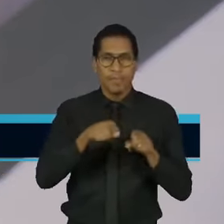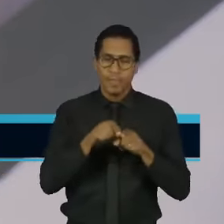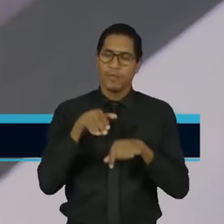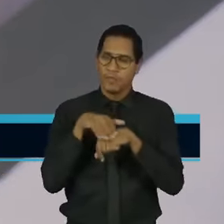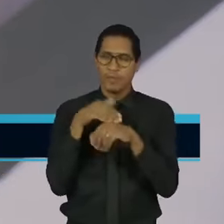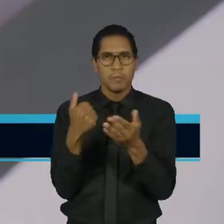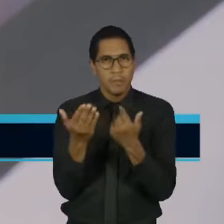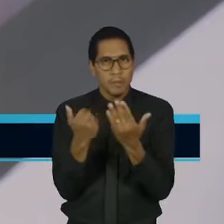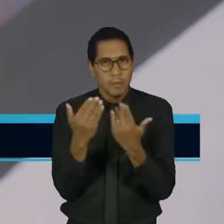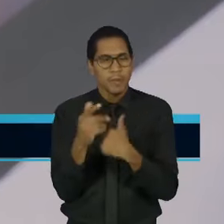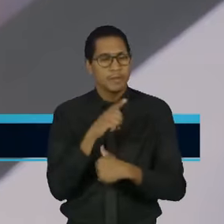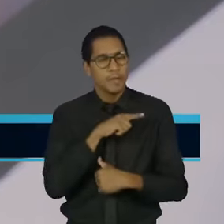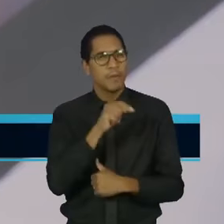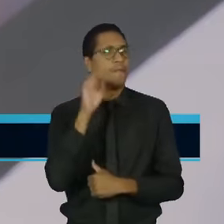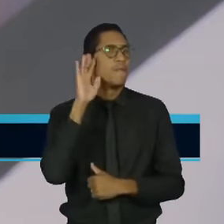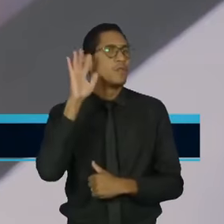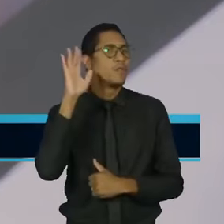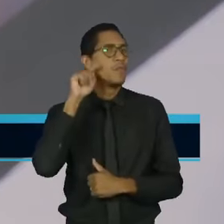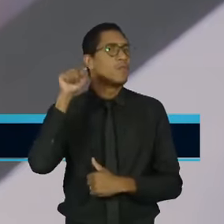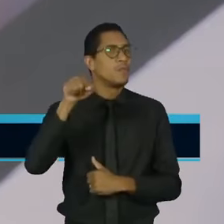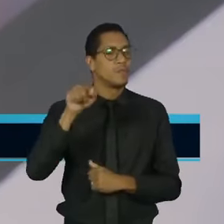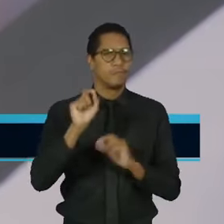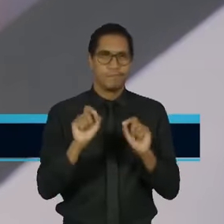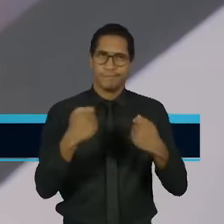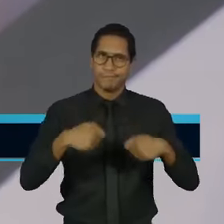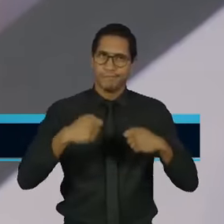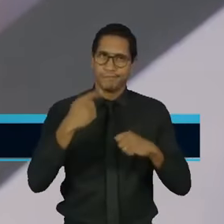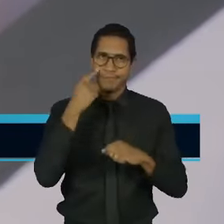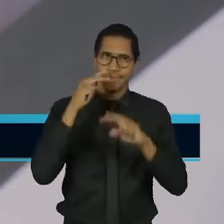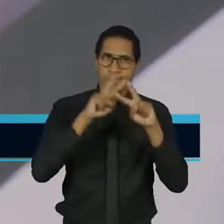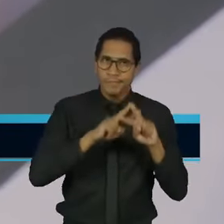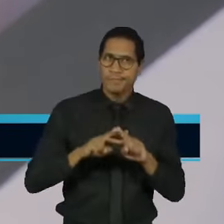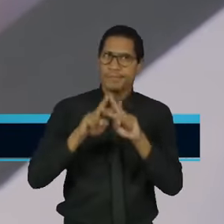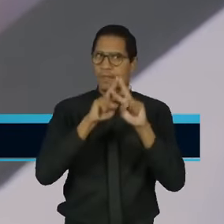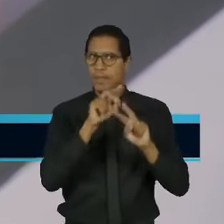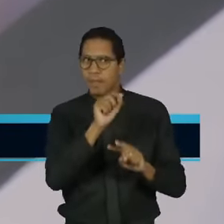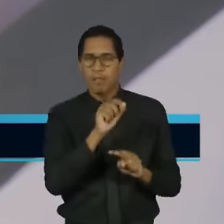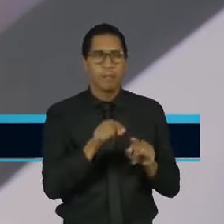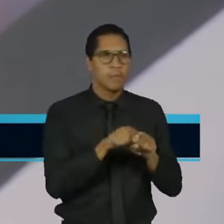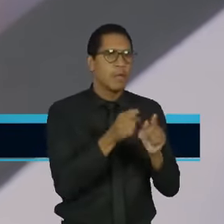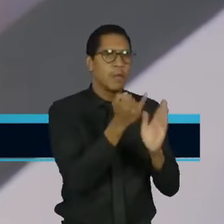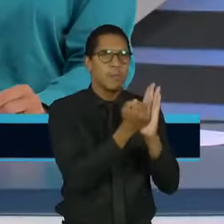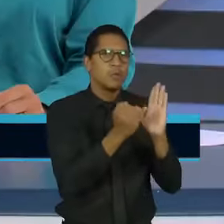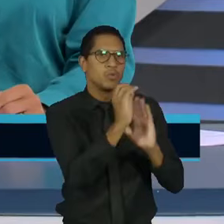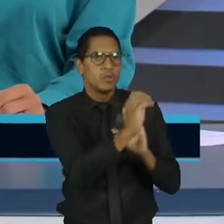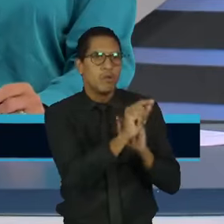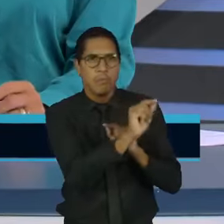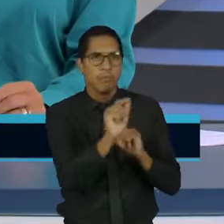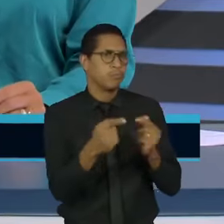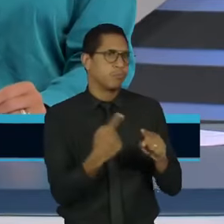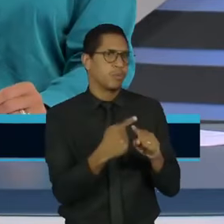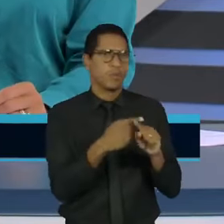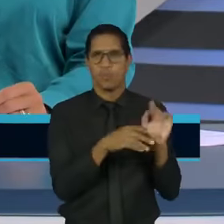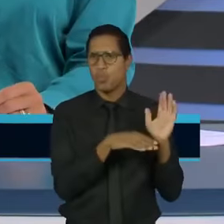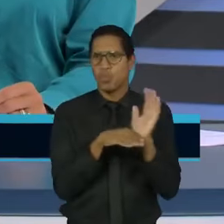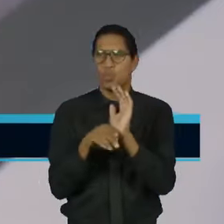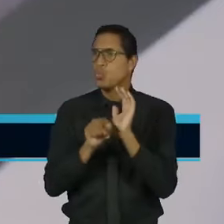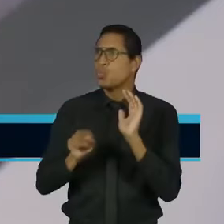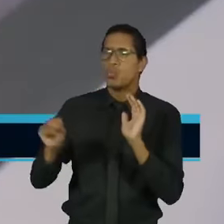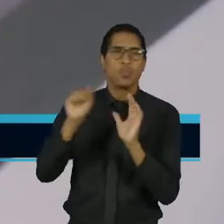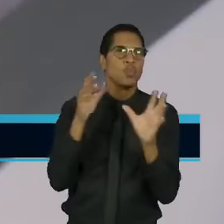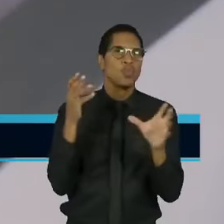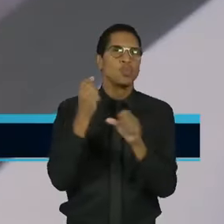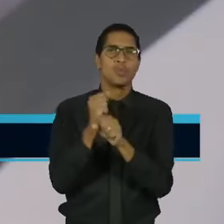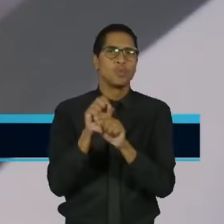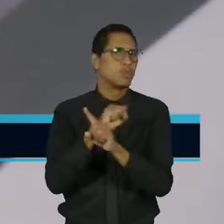tem uma filosofia de que é preciso rever essas desonerações, porque elas não revertem em benefícios para o conjunto da